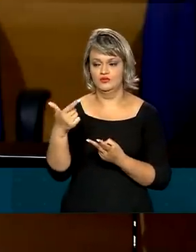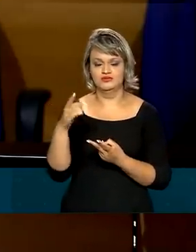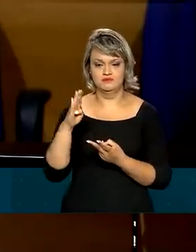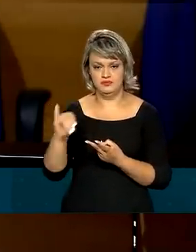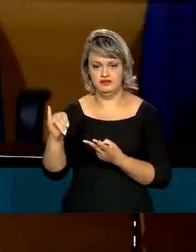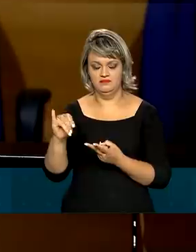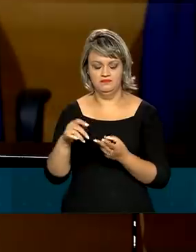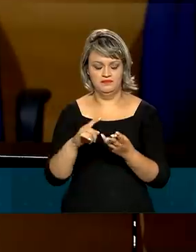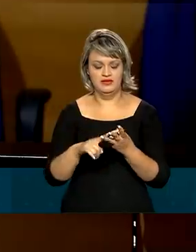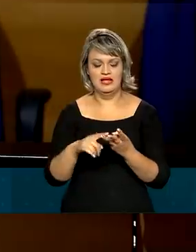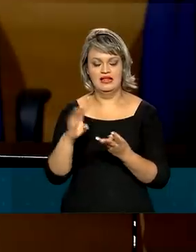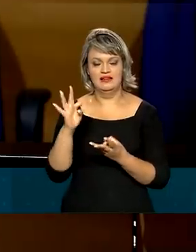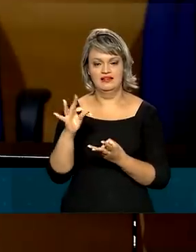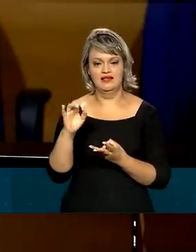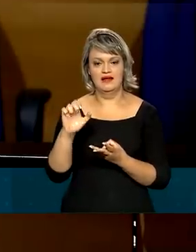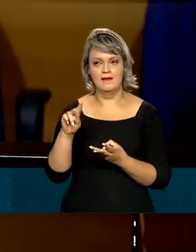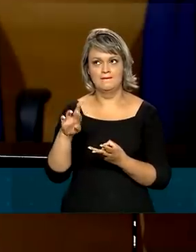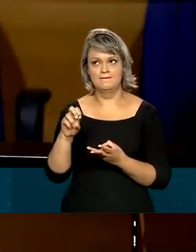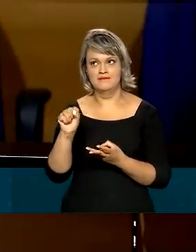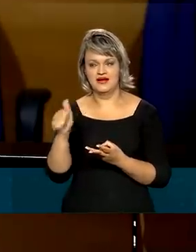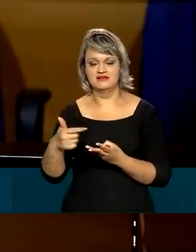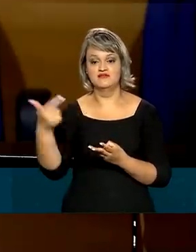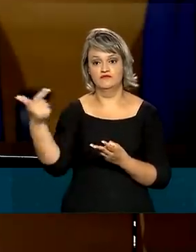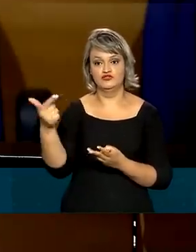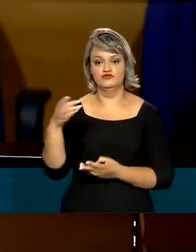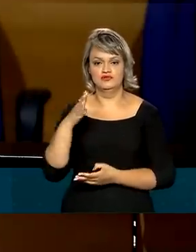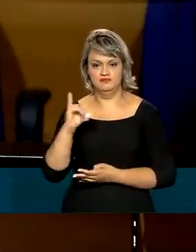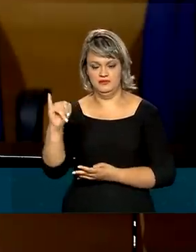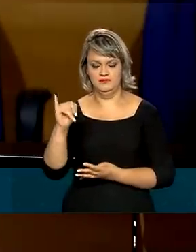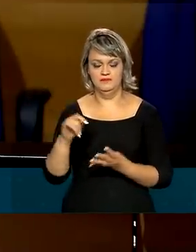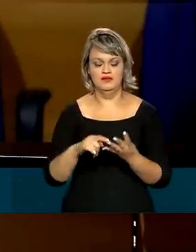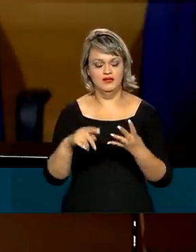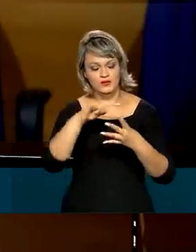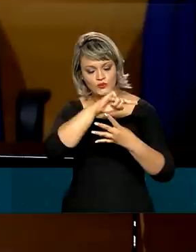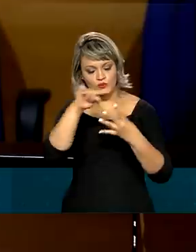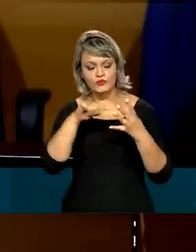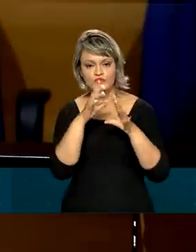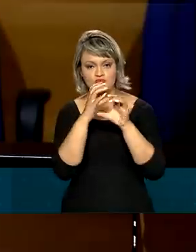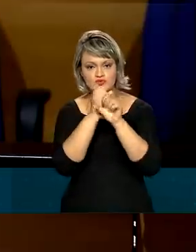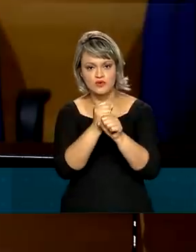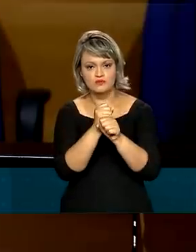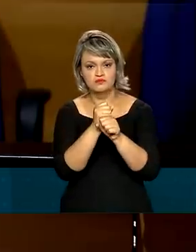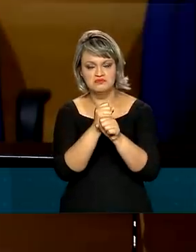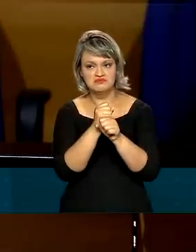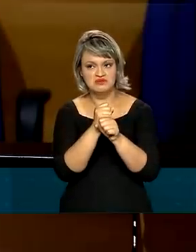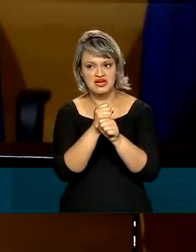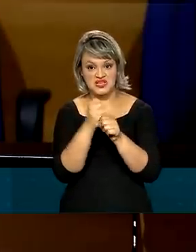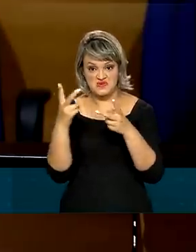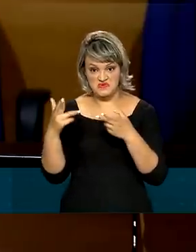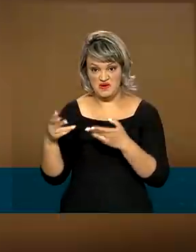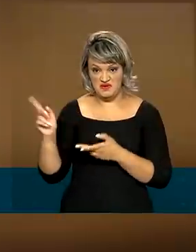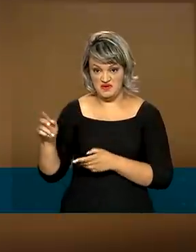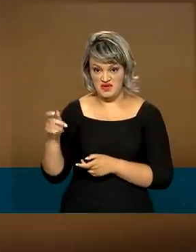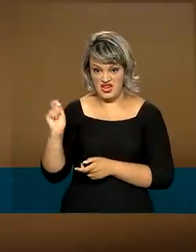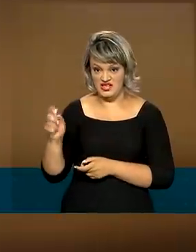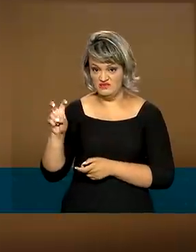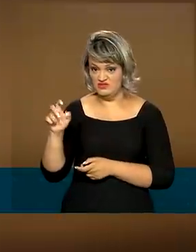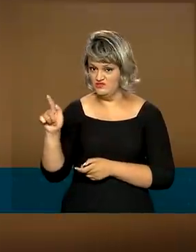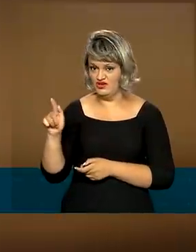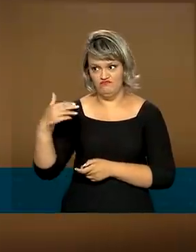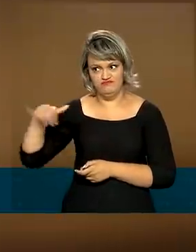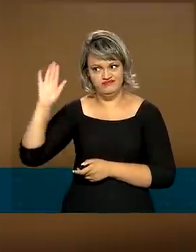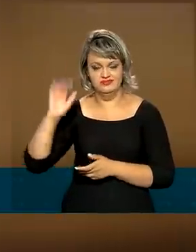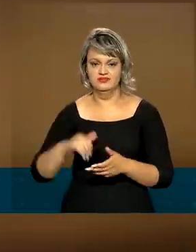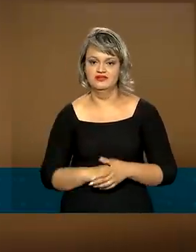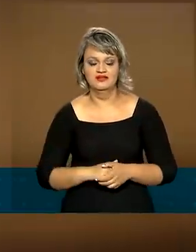bi. A Telebrás, 22 bi. Todos somados não chegam no leilão de 5G. A disputa